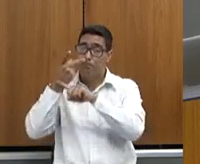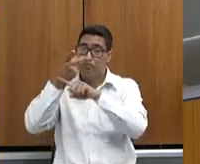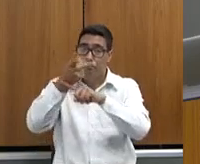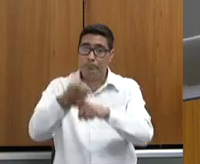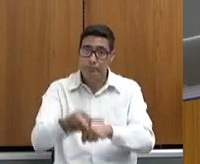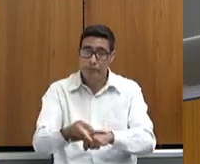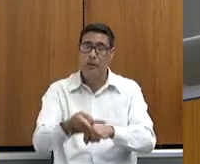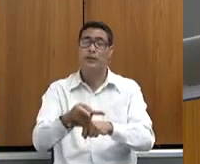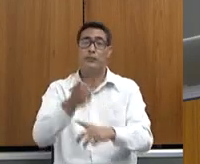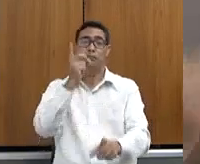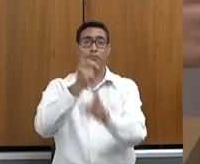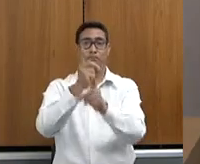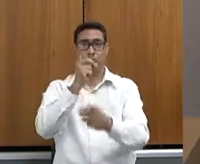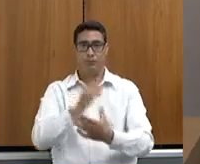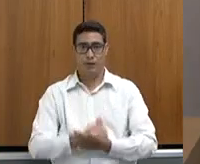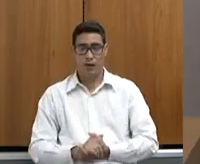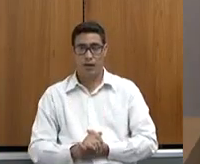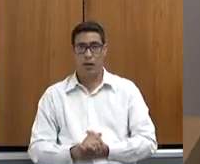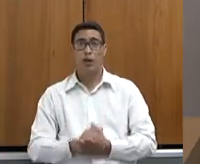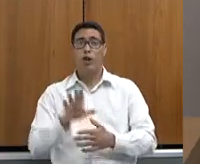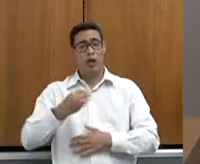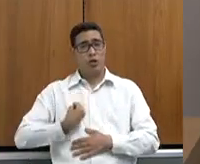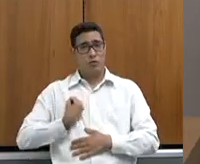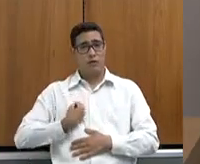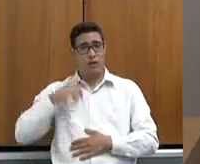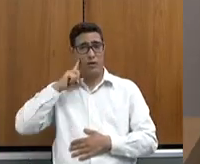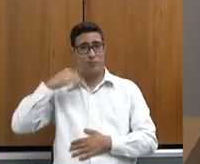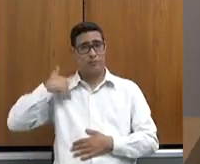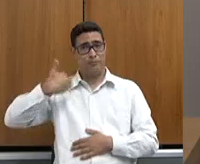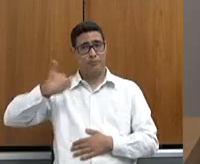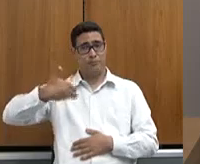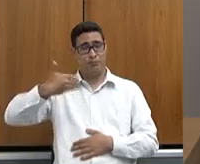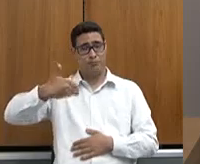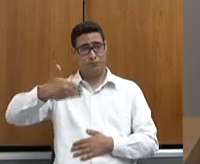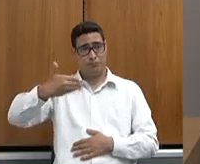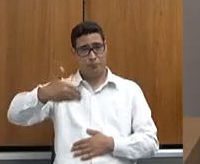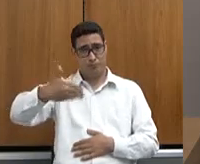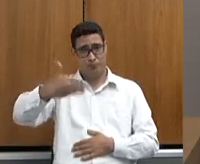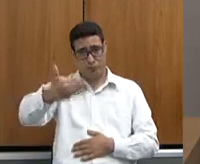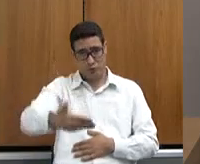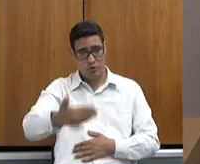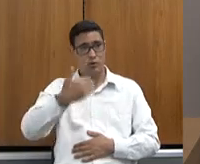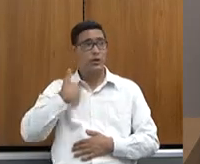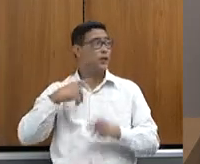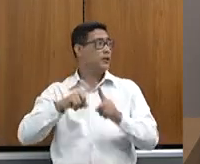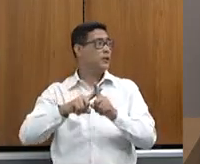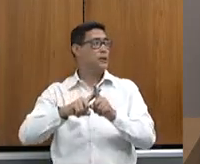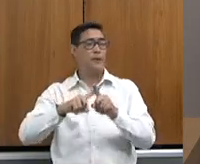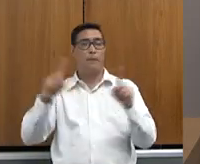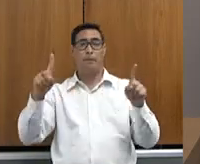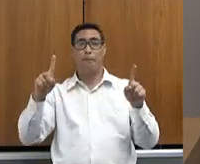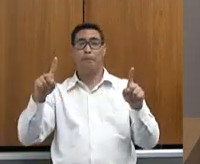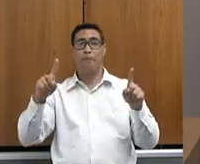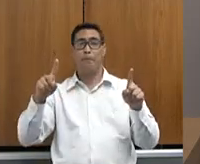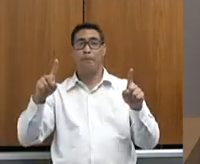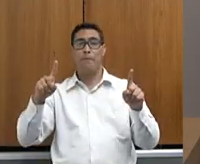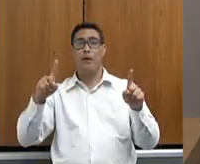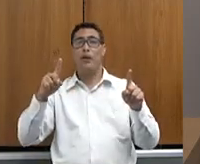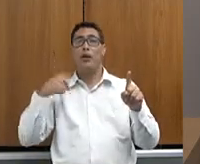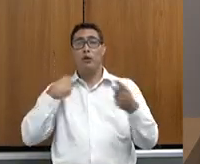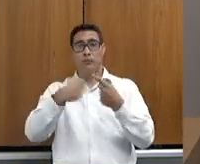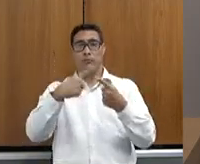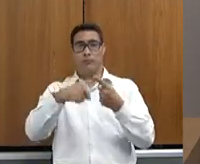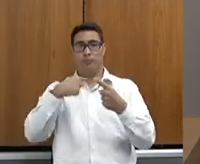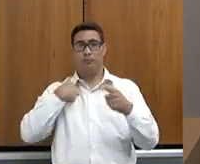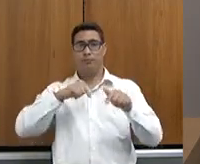essa convivência é no dia a dia. e aí isso deságua lá no serviço de inspeção municipal, onde eu disse aqui. Por quê? Porque o